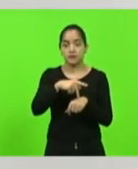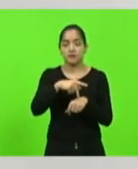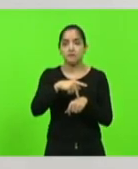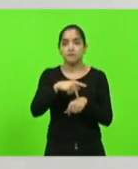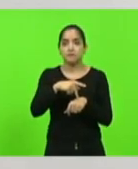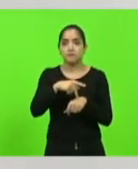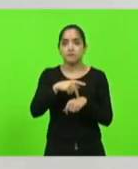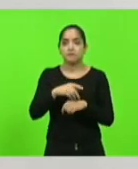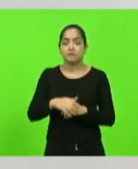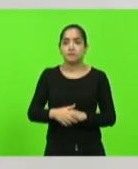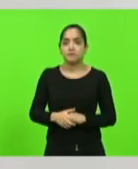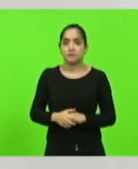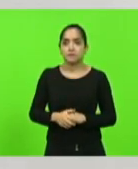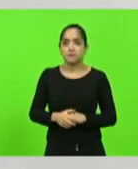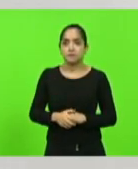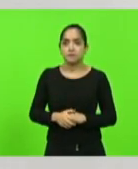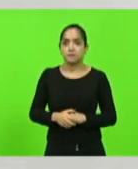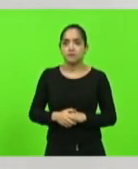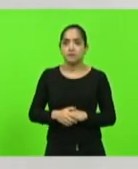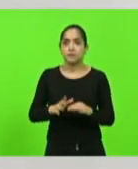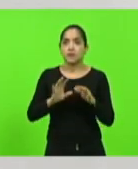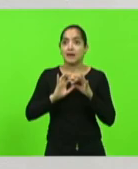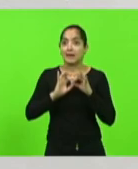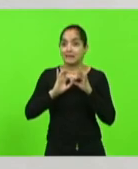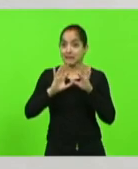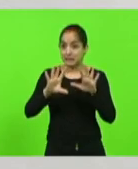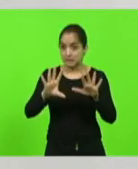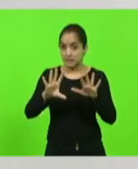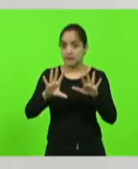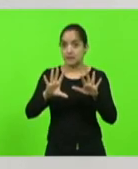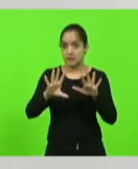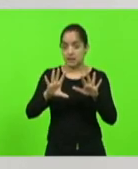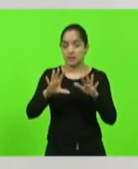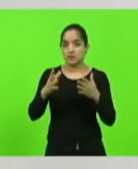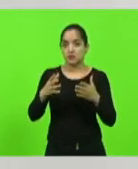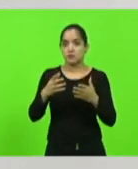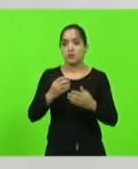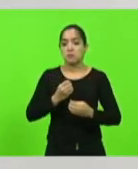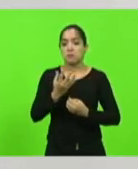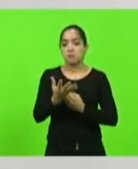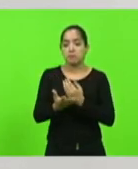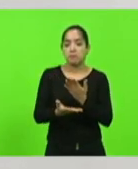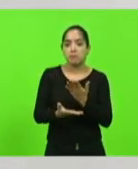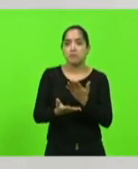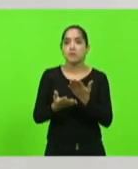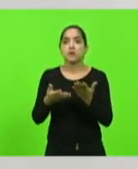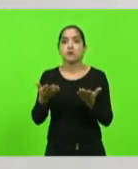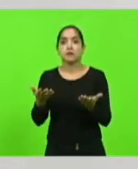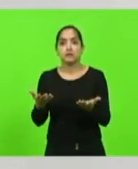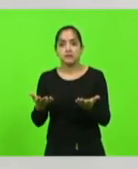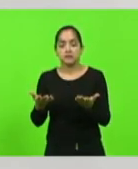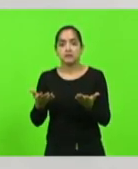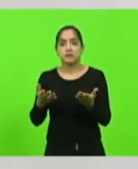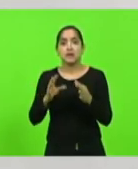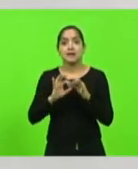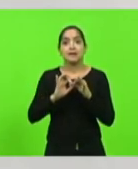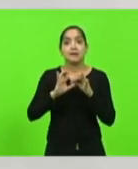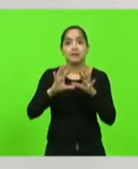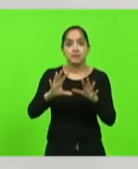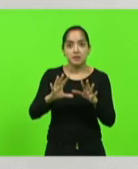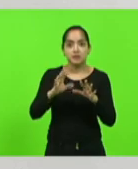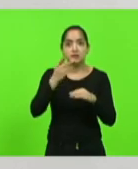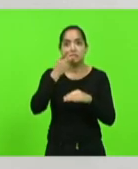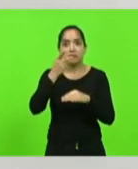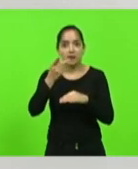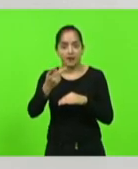a liberdade, a liberdade de expressão, a liberdade de poder se pronunciar.